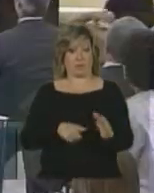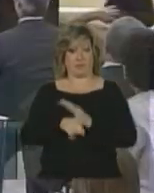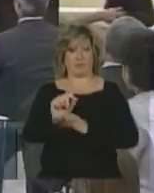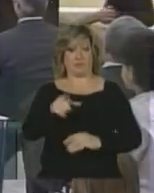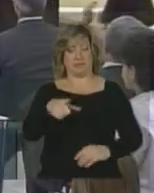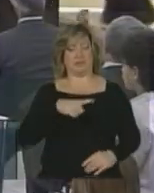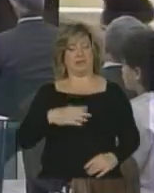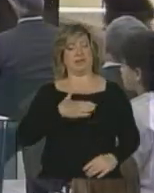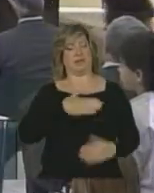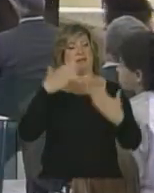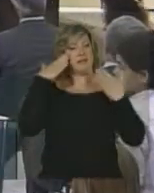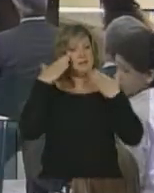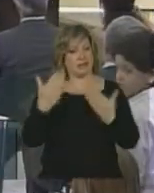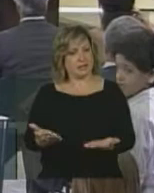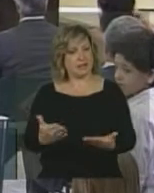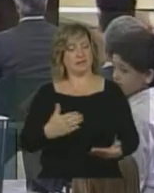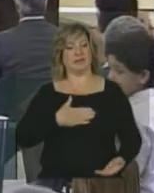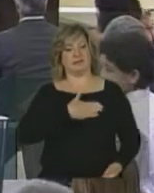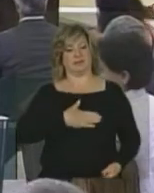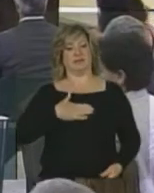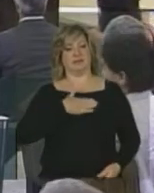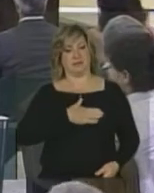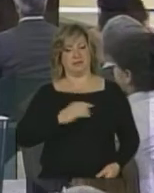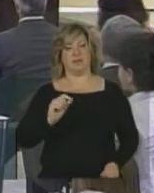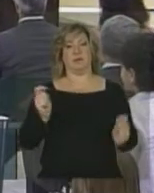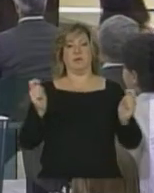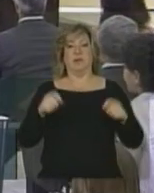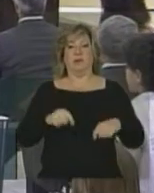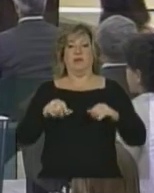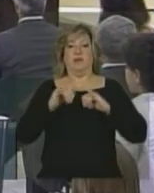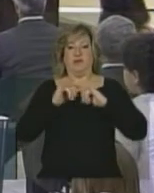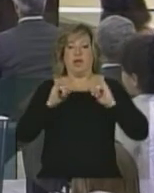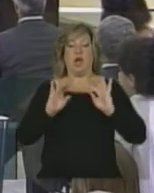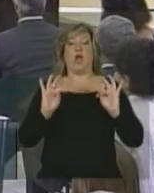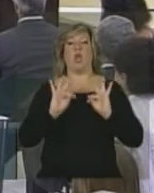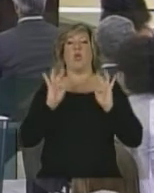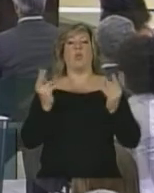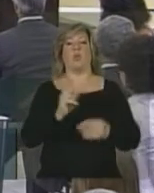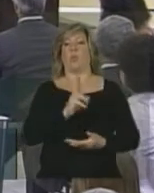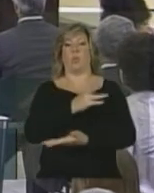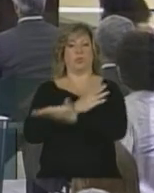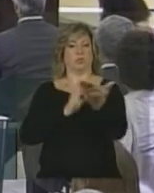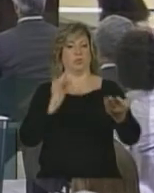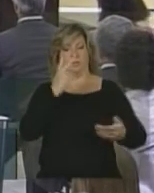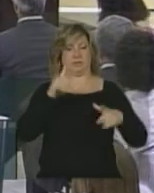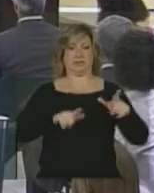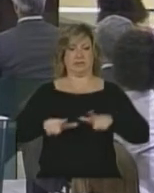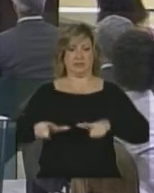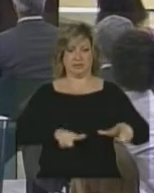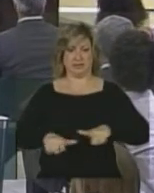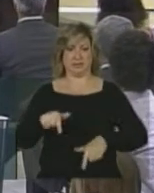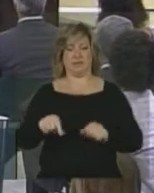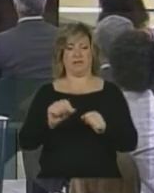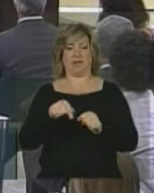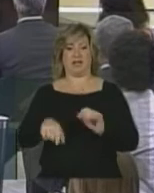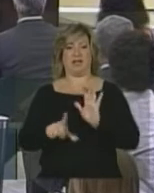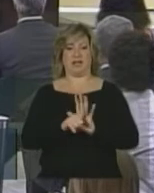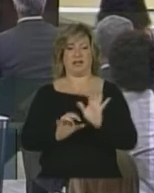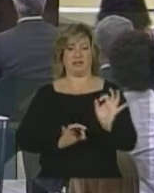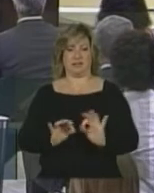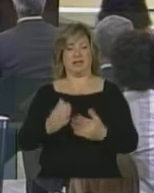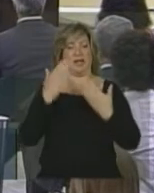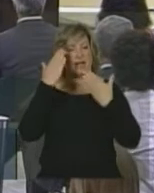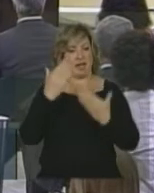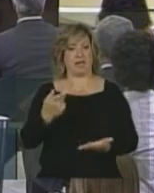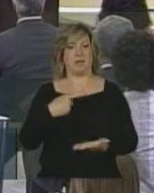agradecendo a honra que tive e a delegação que tive de poder falar em nome de todos que trabalharam na construção desta lei. Agradecer